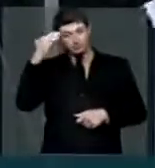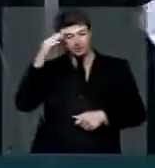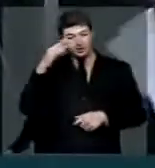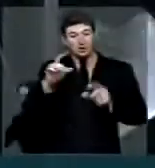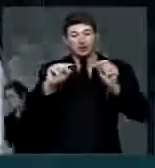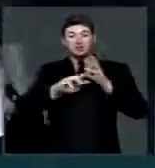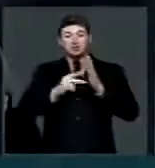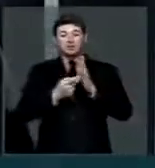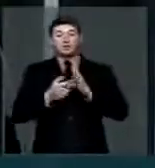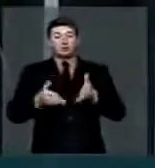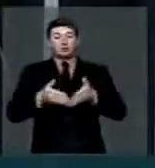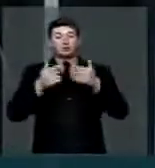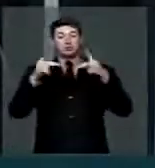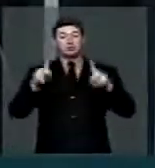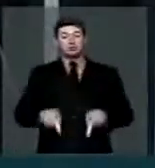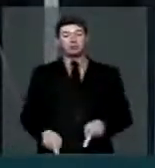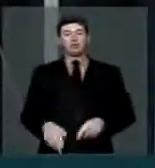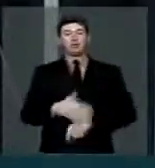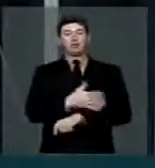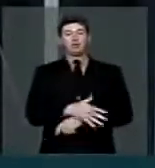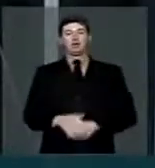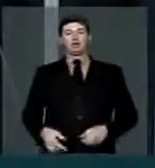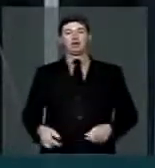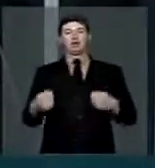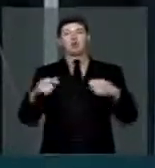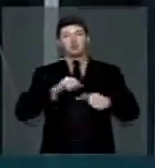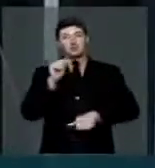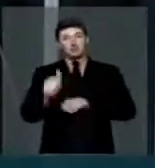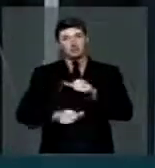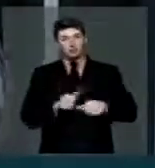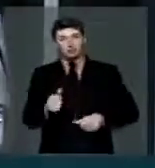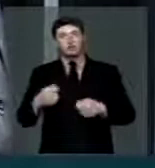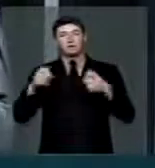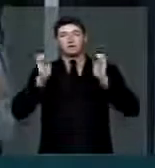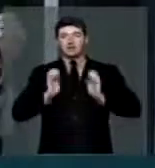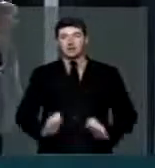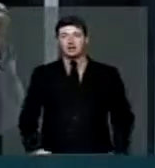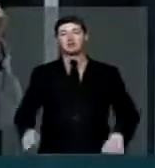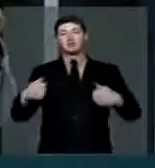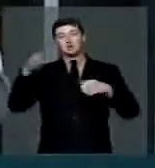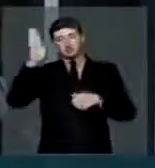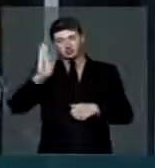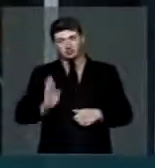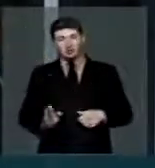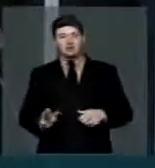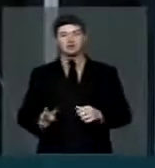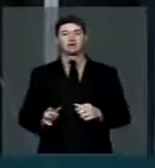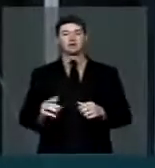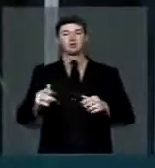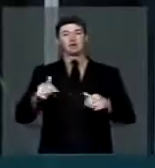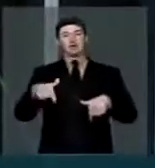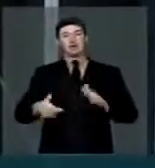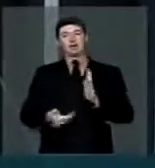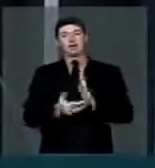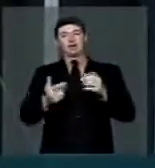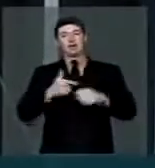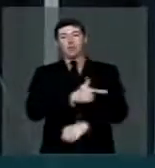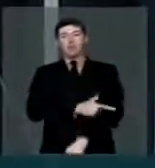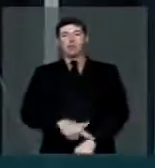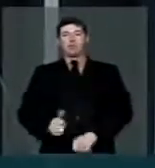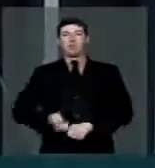clamor das ruas nesse país que exige mudança, exige ética, exige desse parlamento um comportamento melhor.